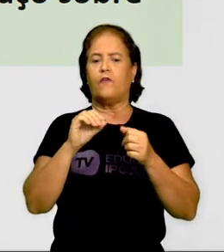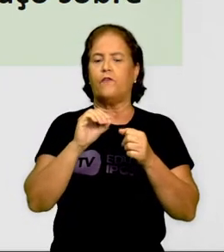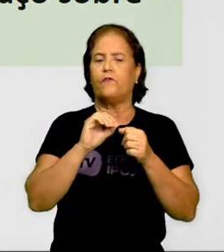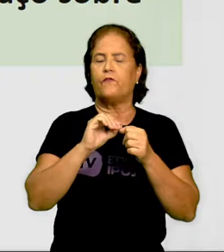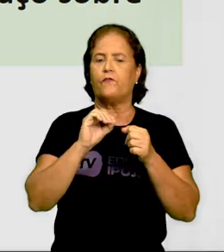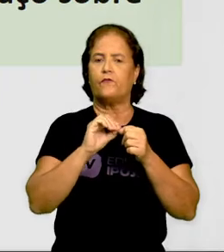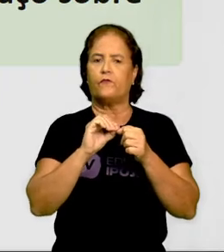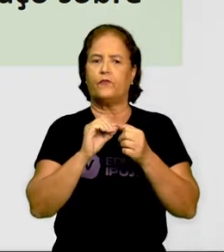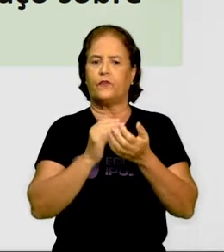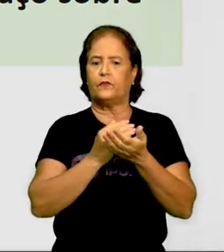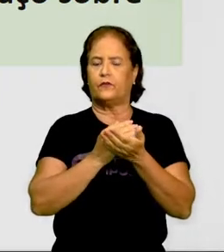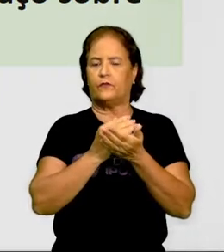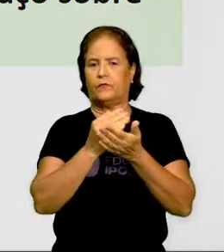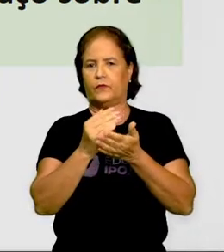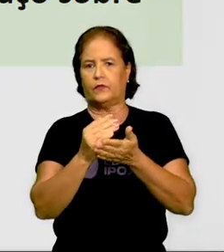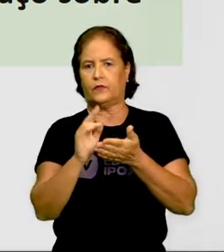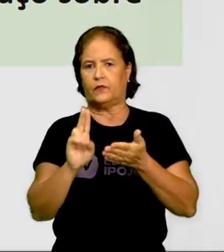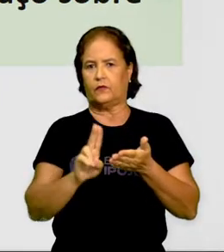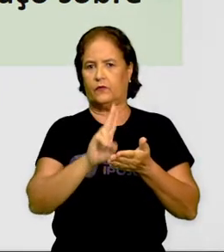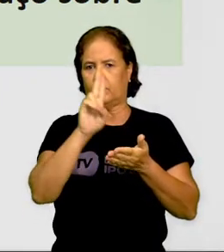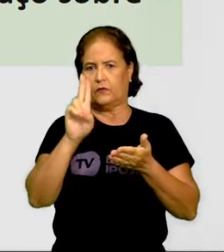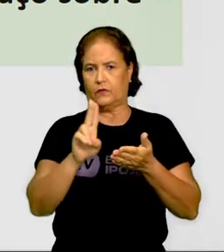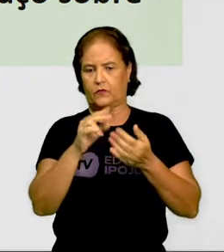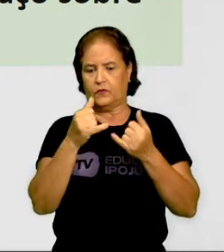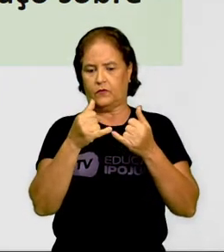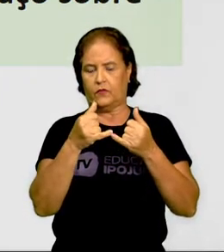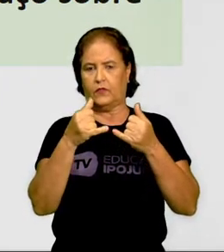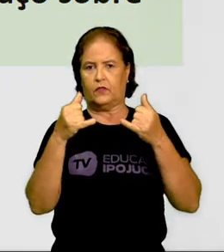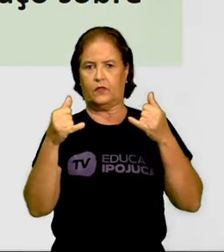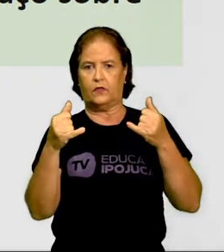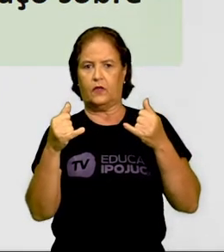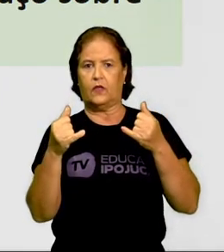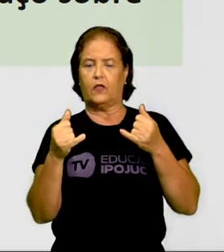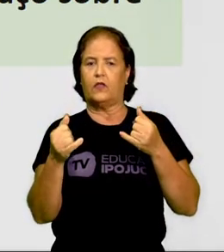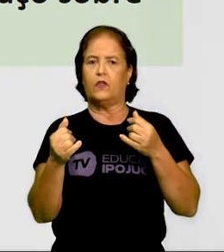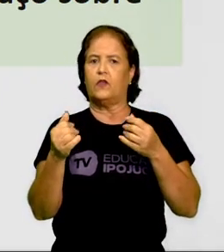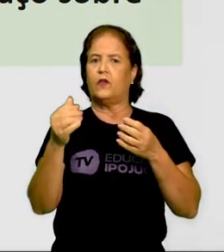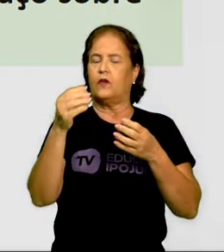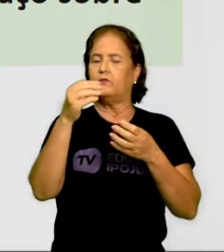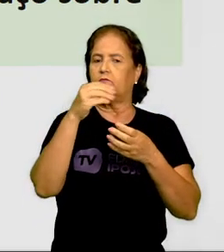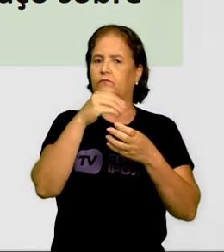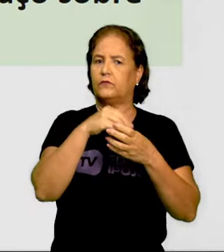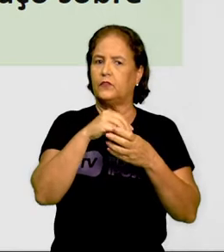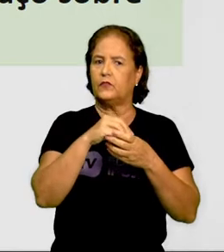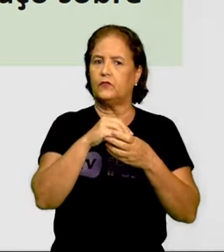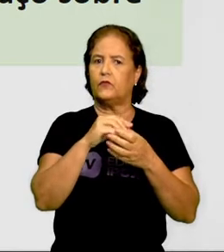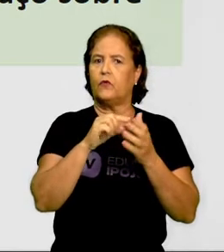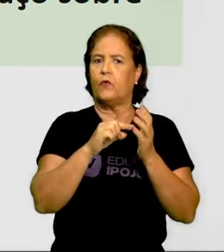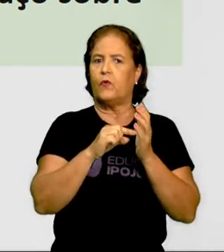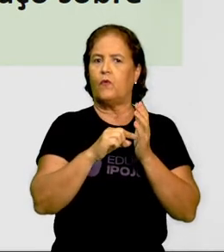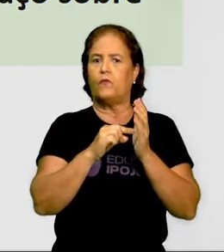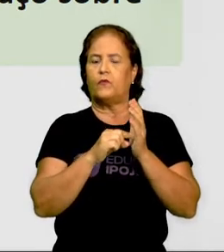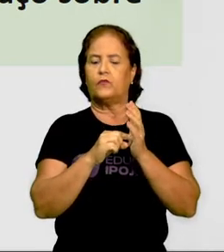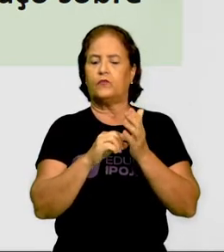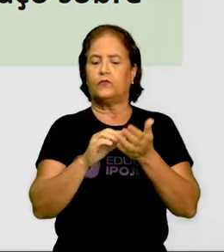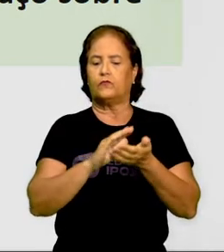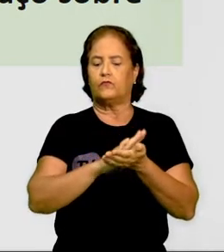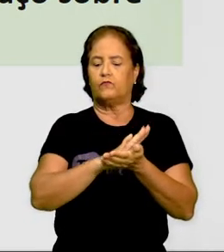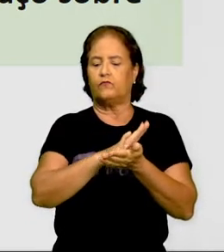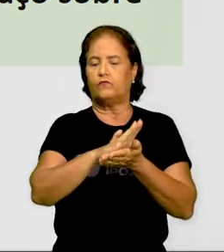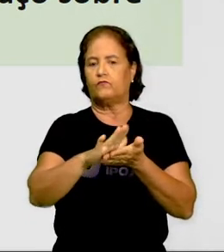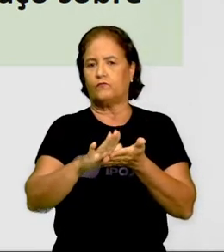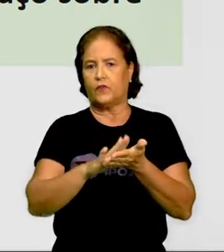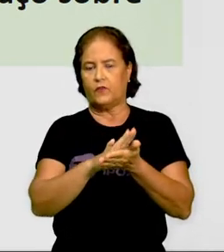a partir da utilização de linhas compostas, de modo que cria espaço sobre uma superfície.